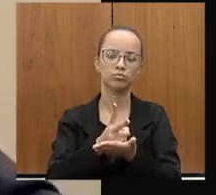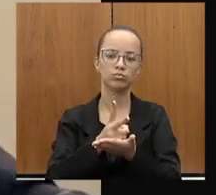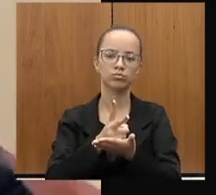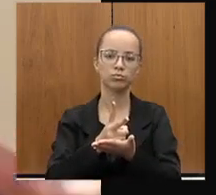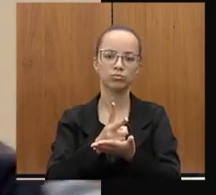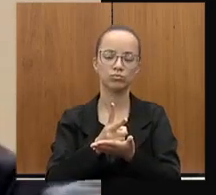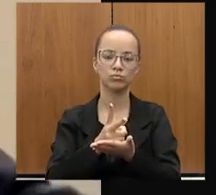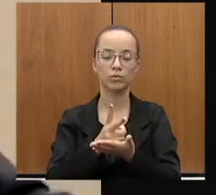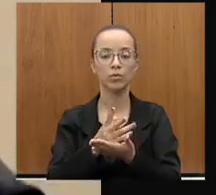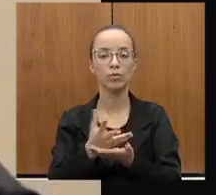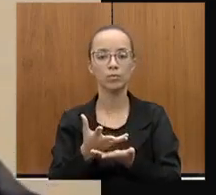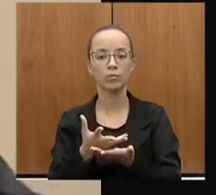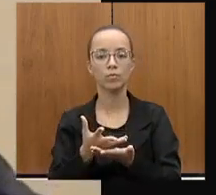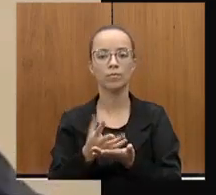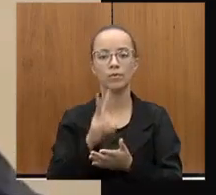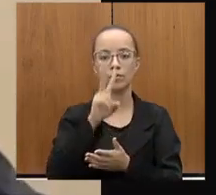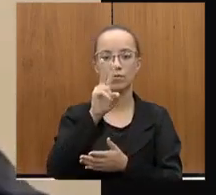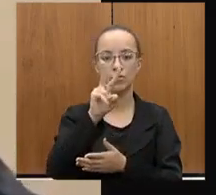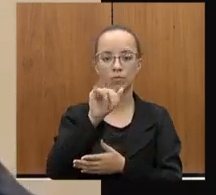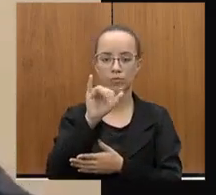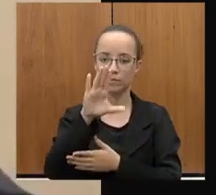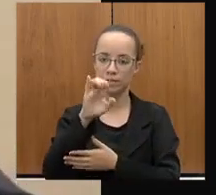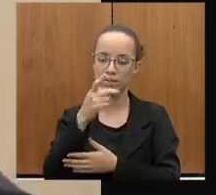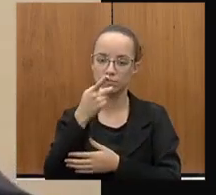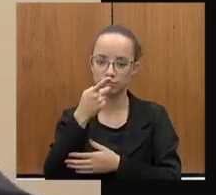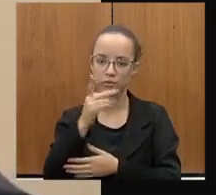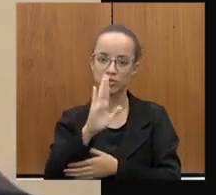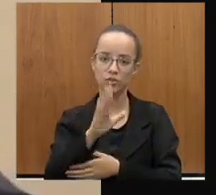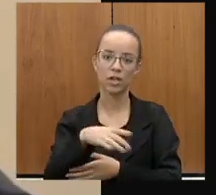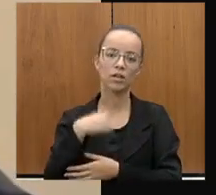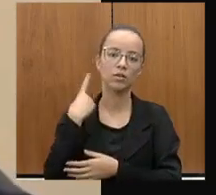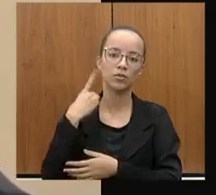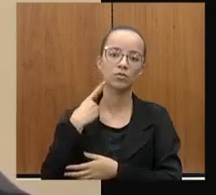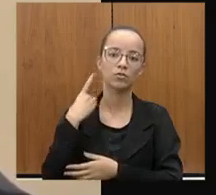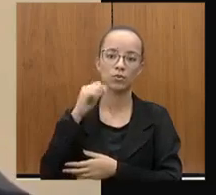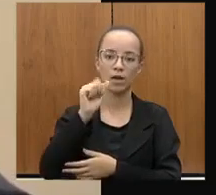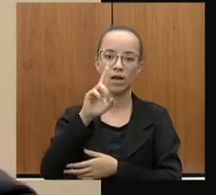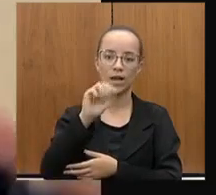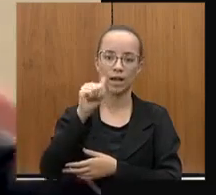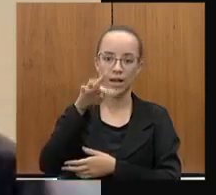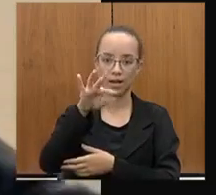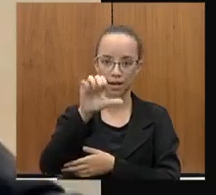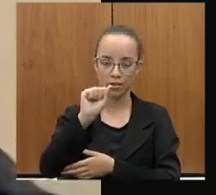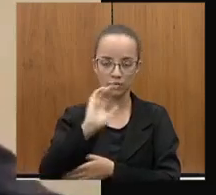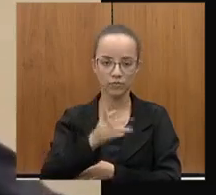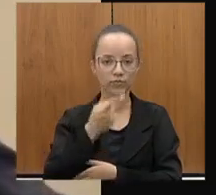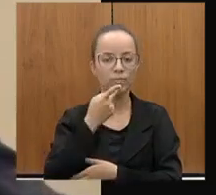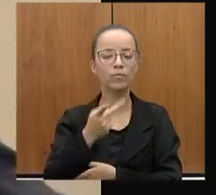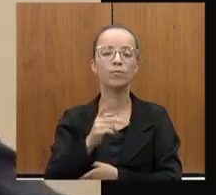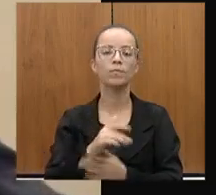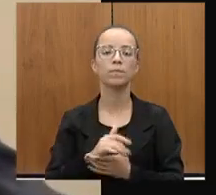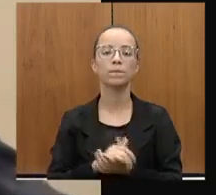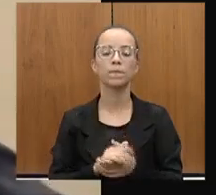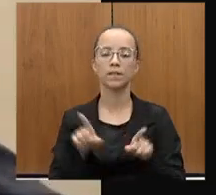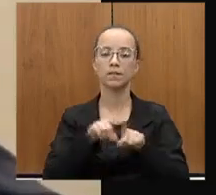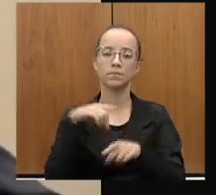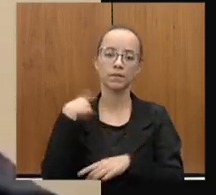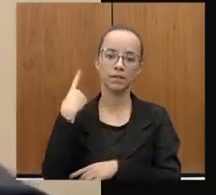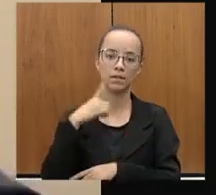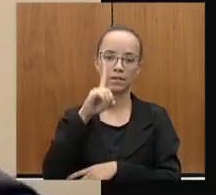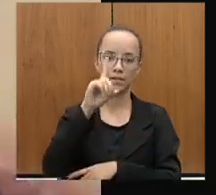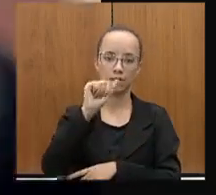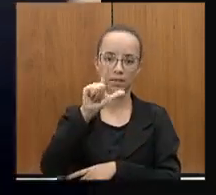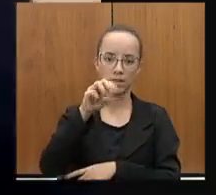disse aí o nosso vice-presidente, deputado Antônio Carlos Arantes, também disse o deputado Dalmo